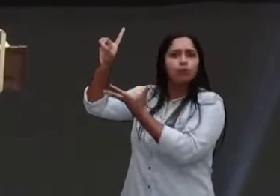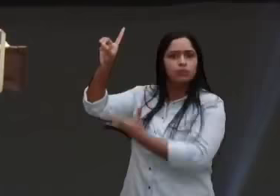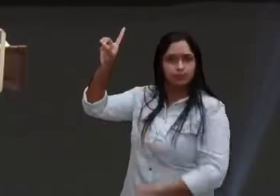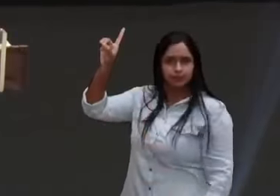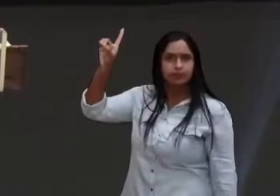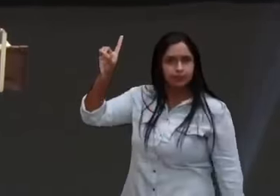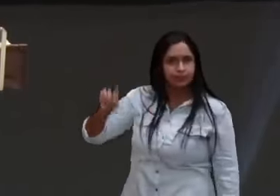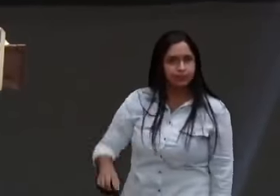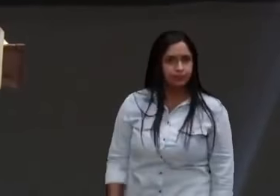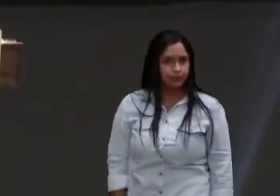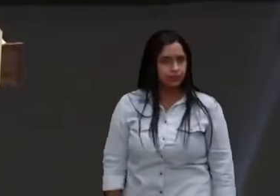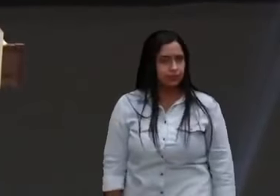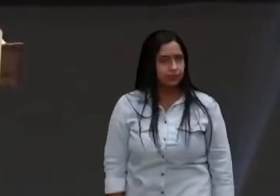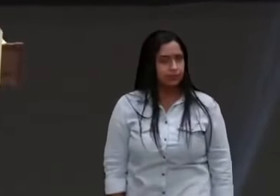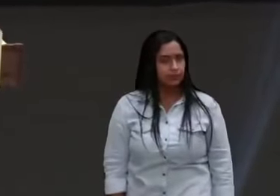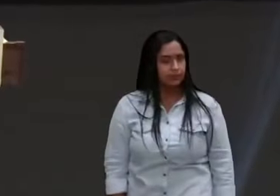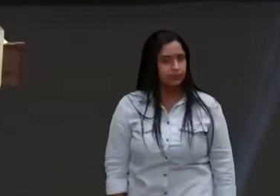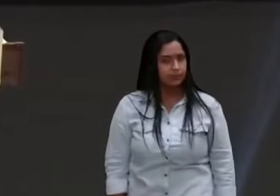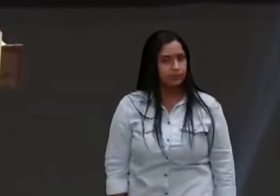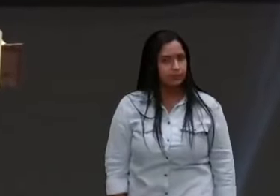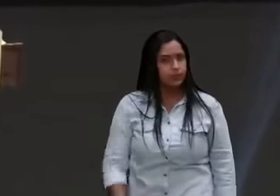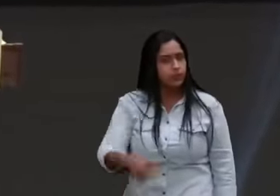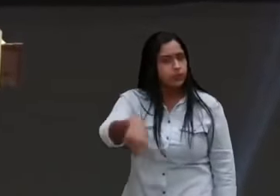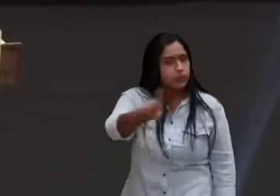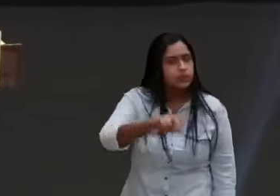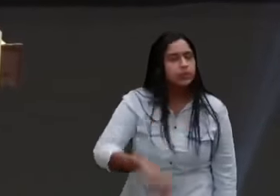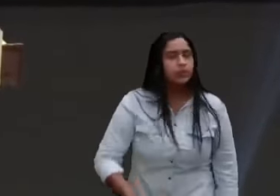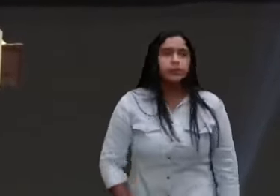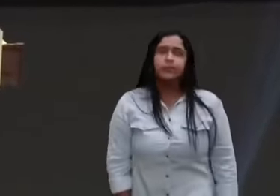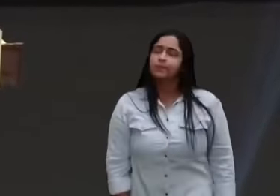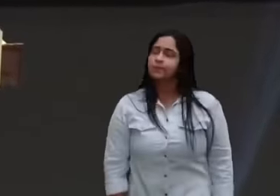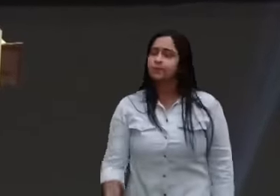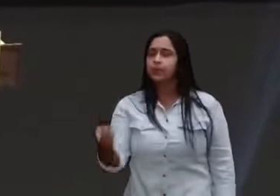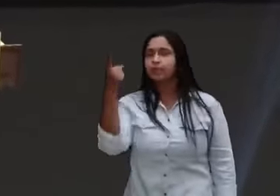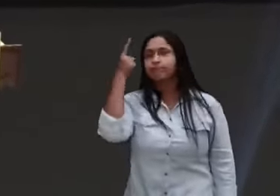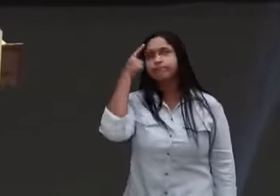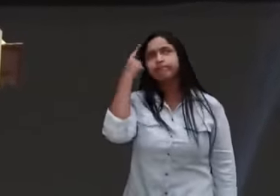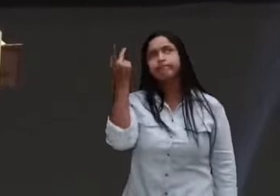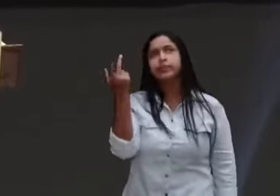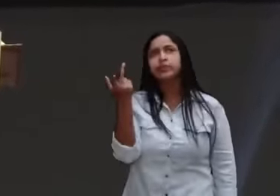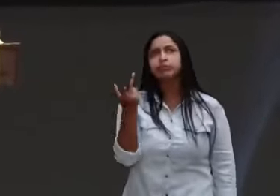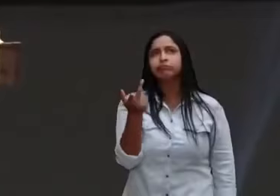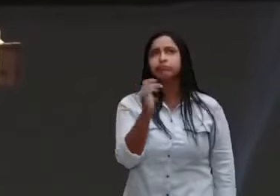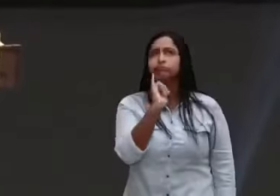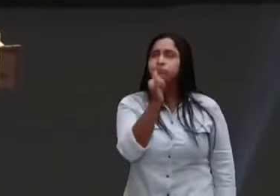Talvez você diga, pastor, mas eu estou inventando tantas coisas